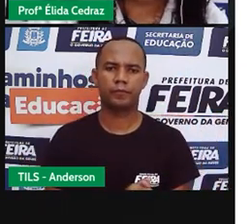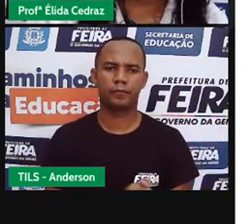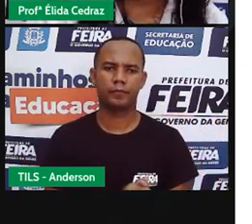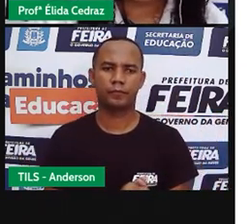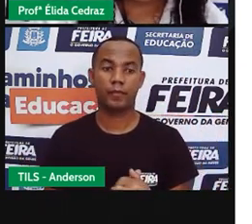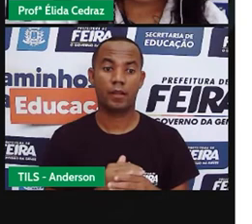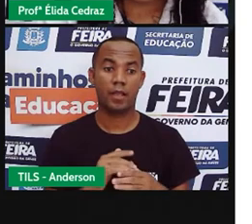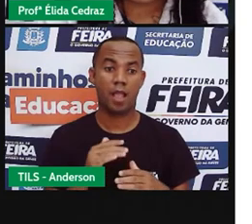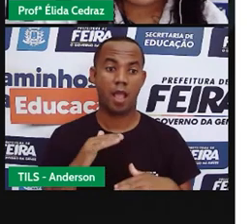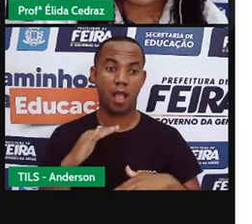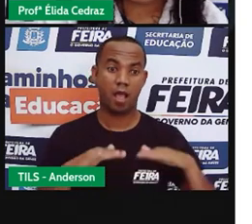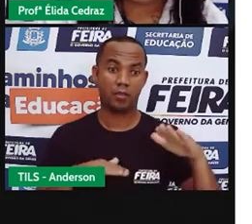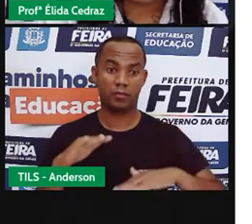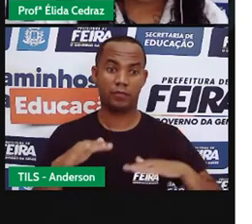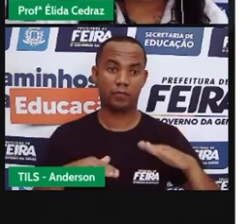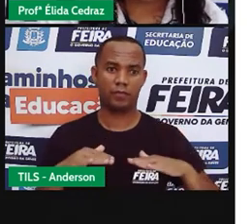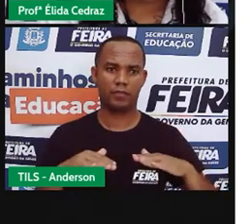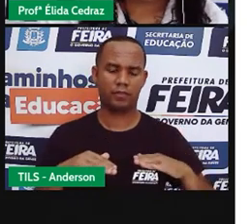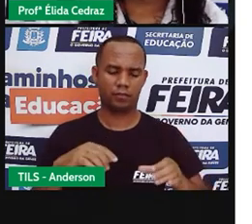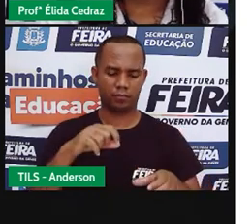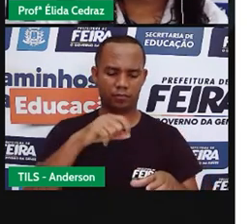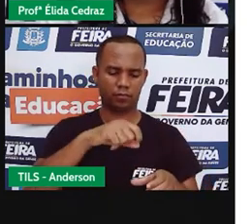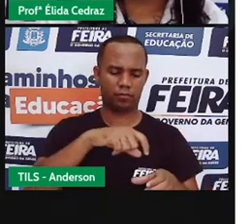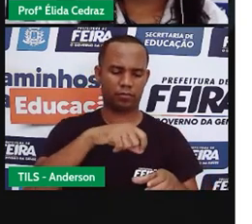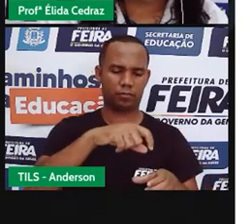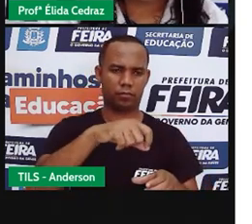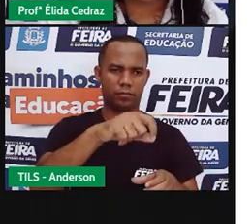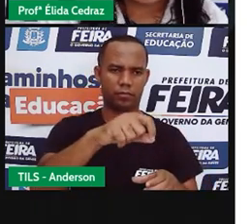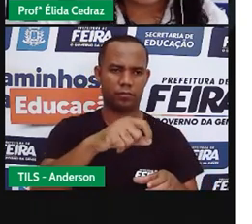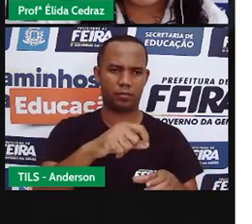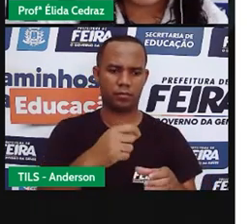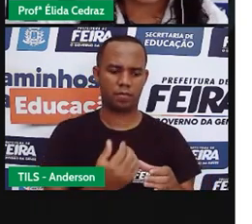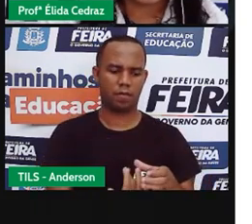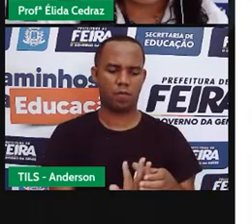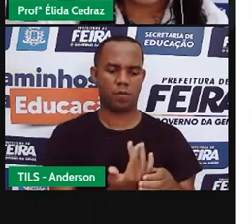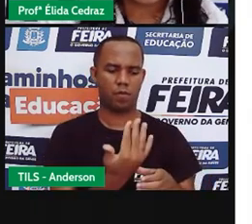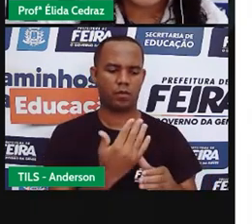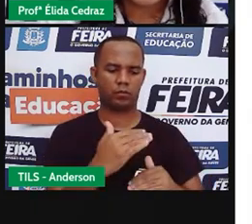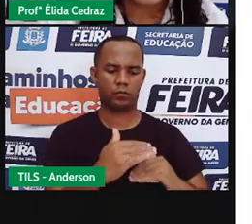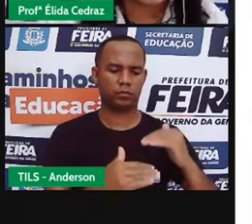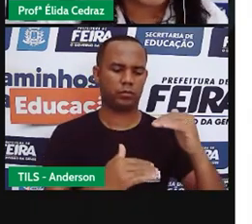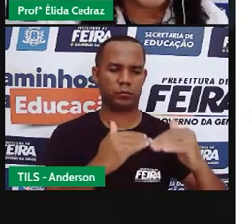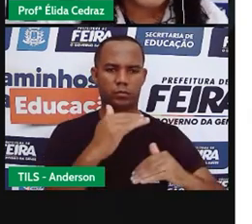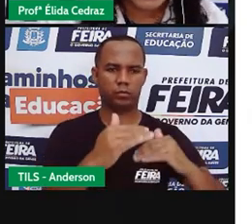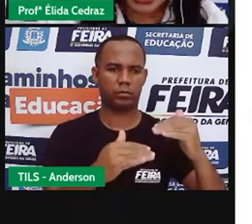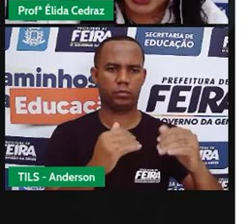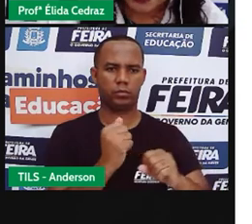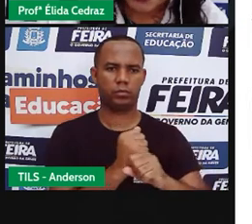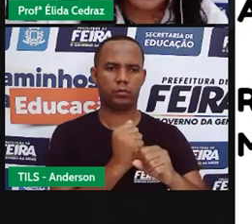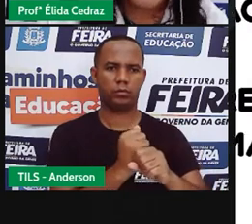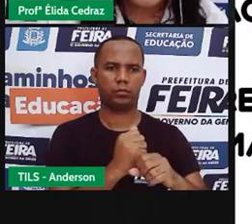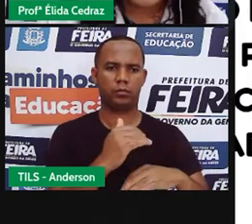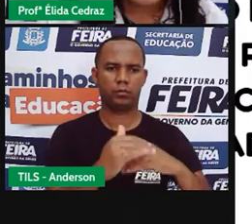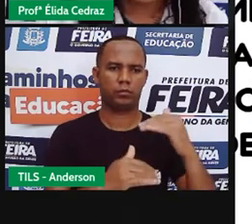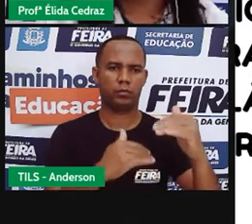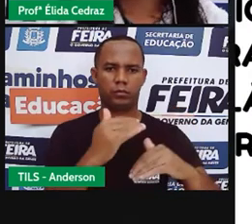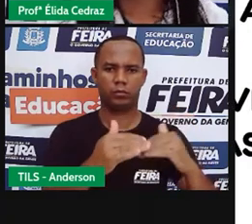desenvolvem bem mais rápido e elas são madeiras específicas para esse tipo de construção hoje em dia